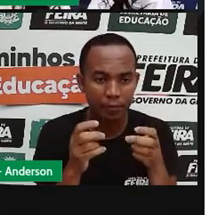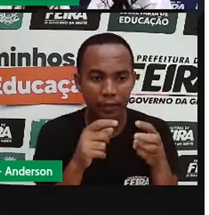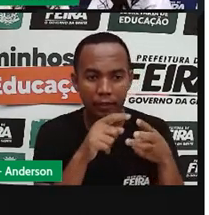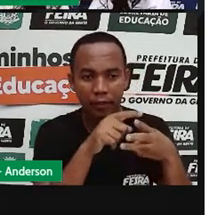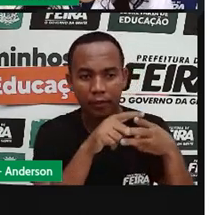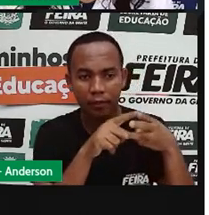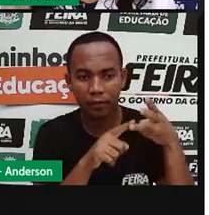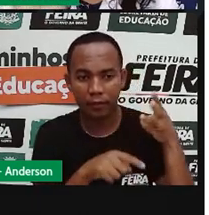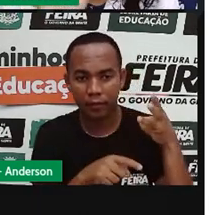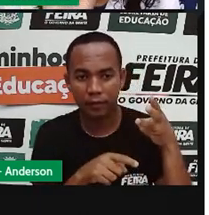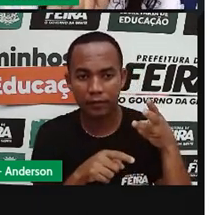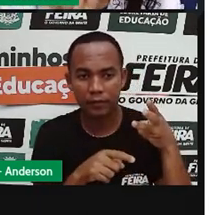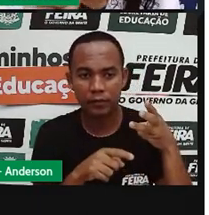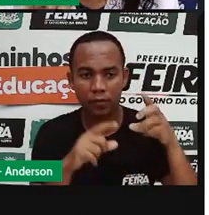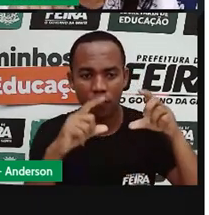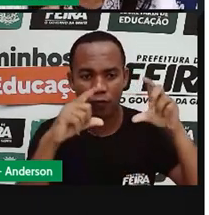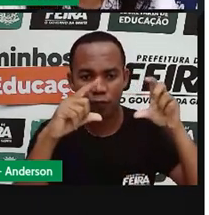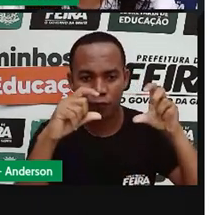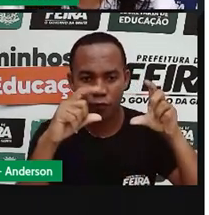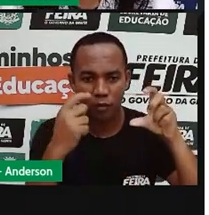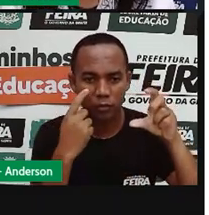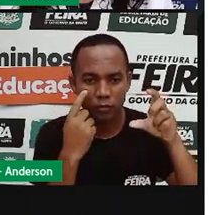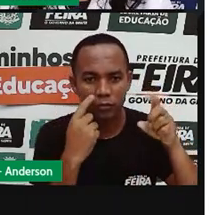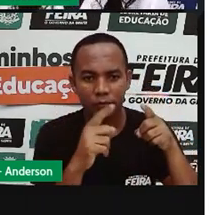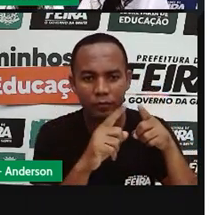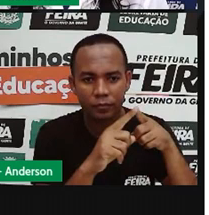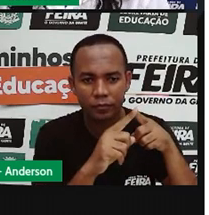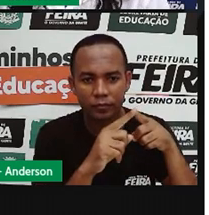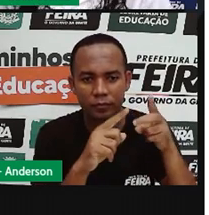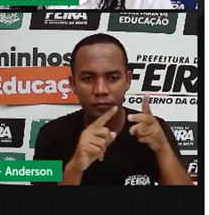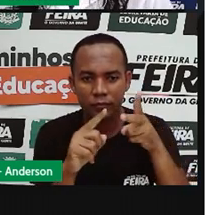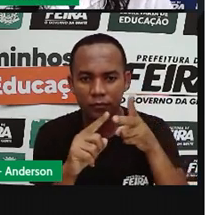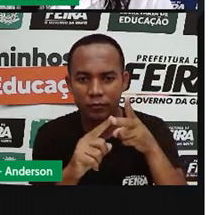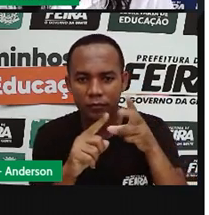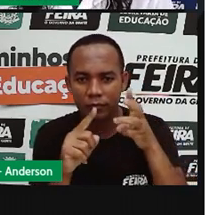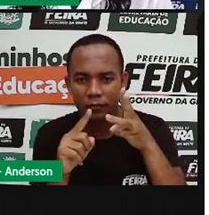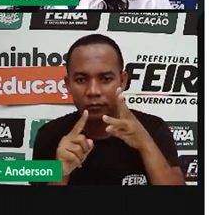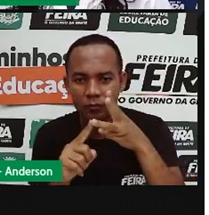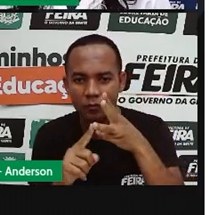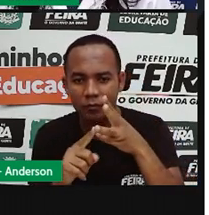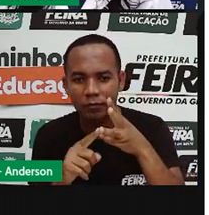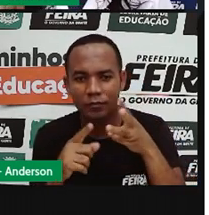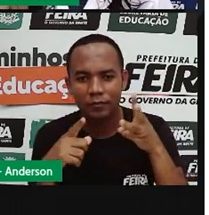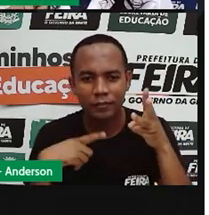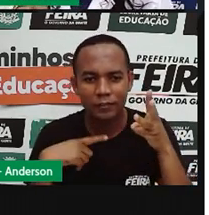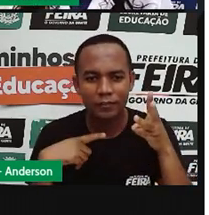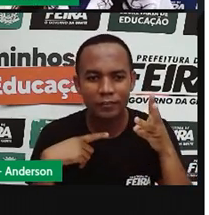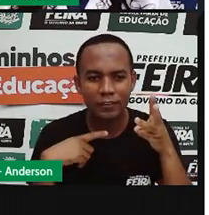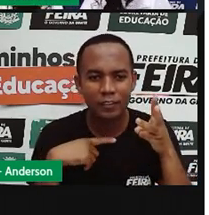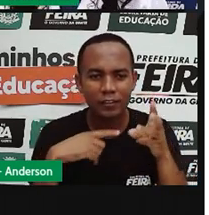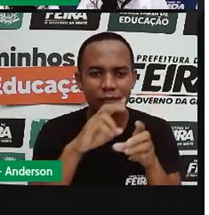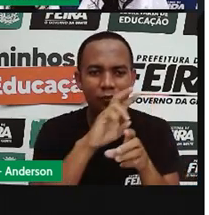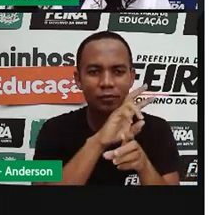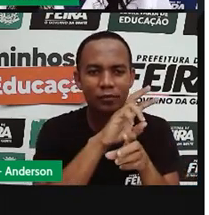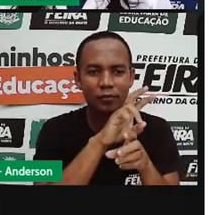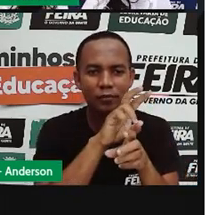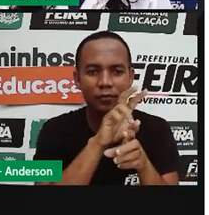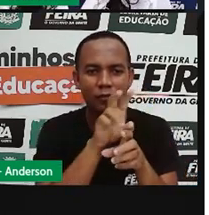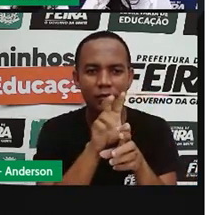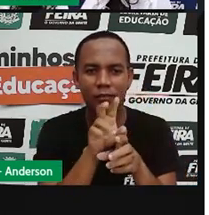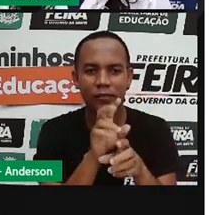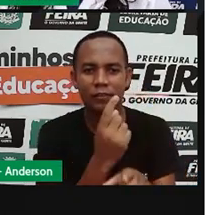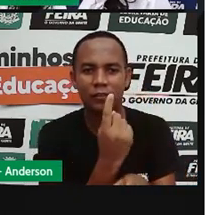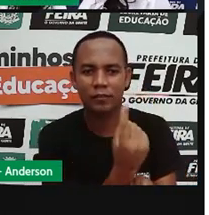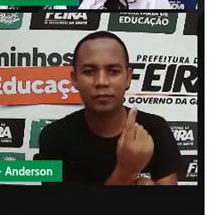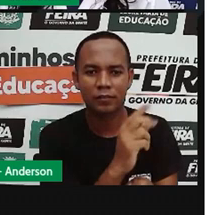imagens, nas três tem sombra e cada uma de